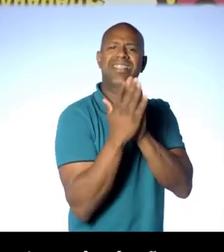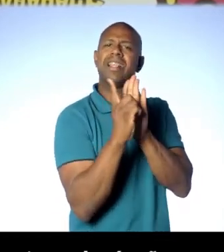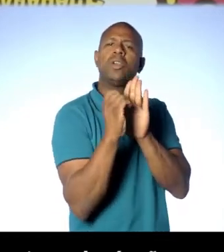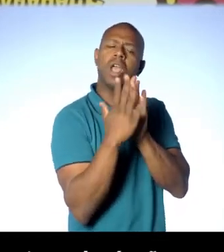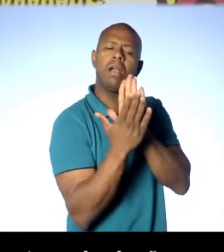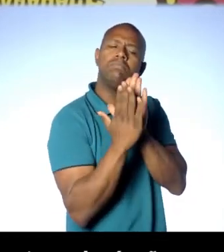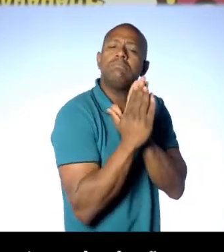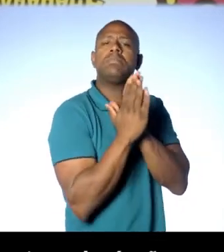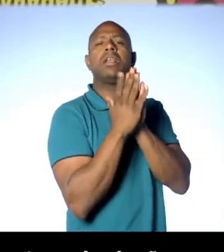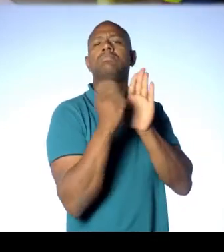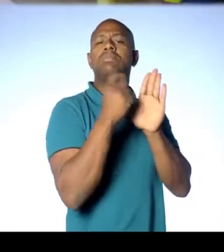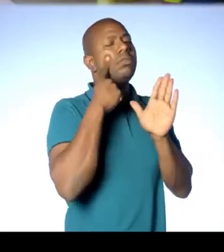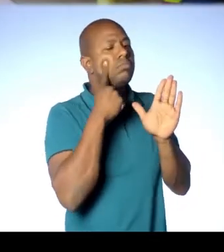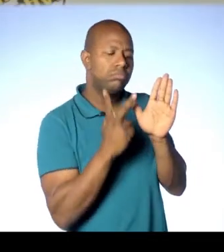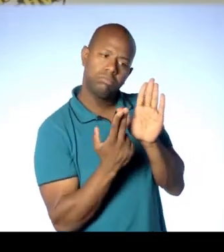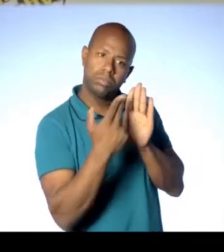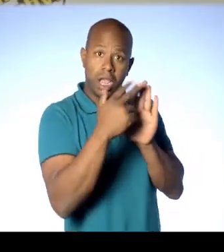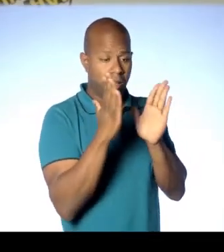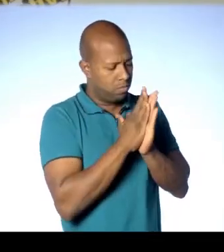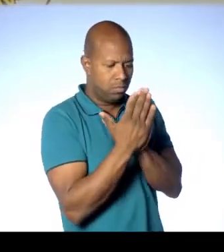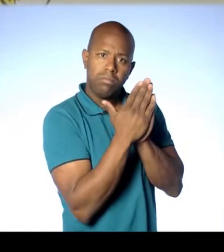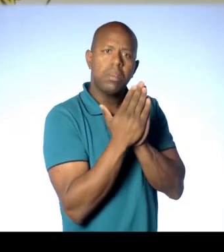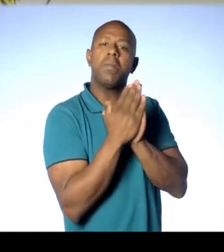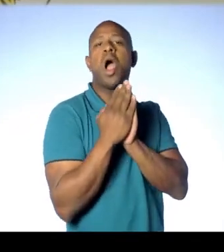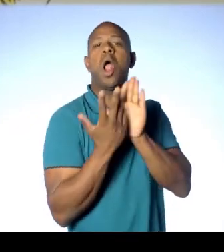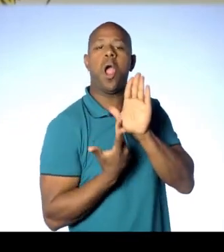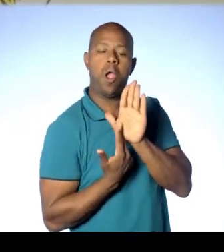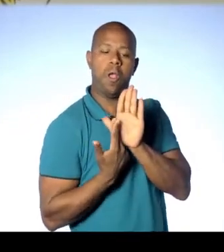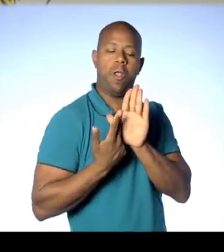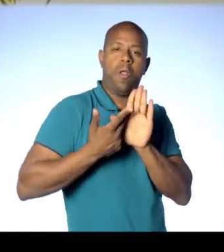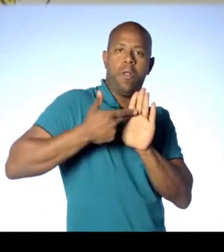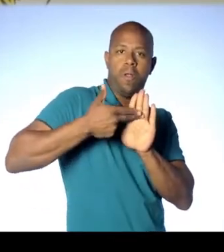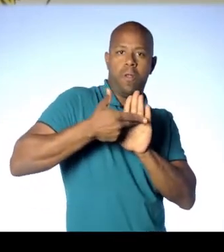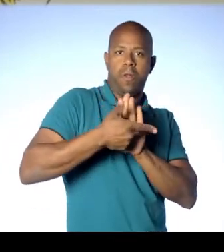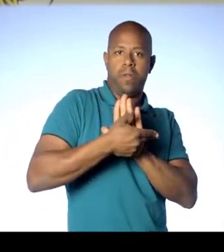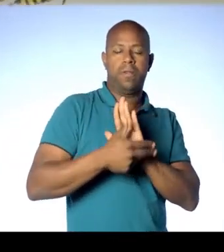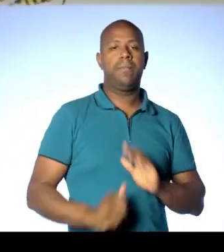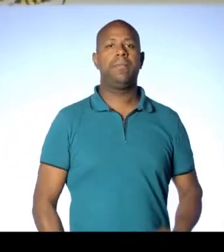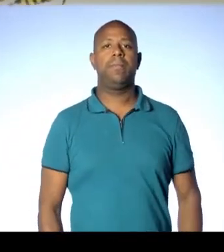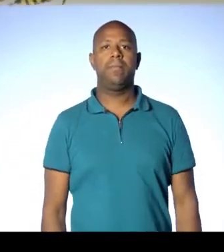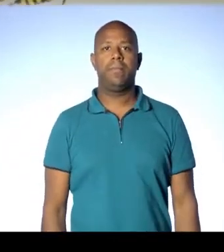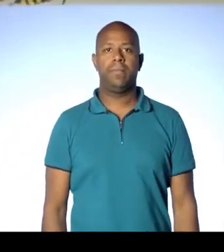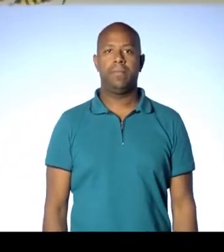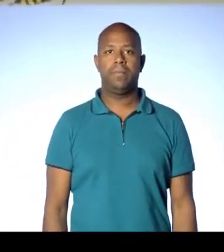elemento fique dentro do imã. Agora que já está bem fixo, é hora de cortar. Raissa recorta a figura da casa.